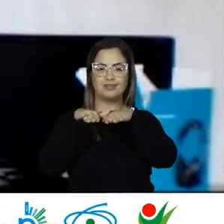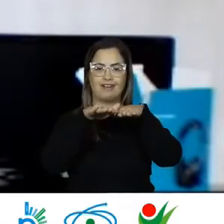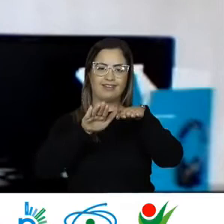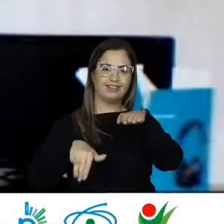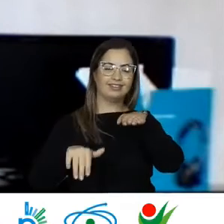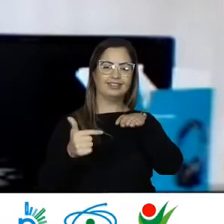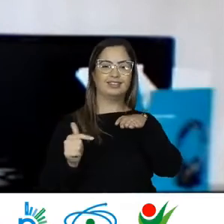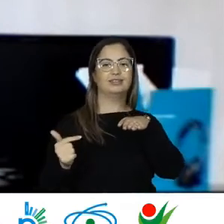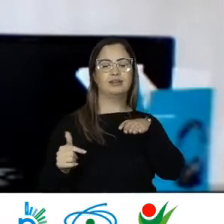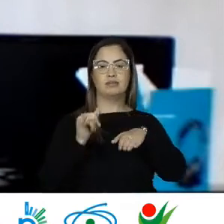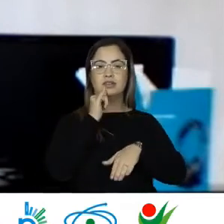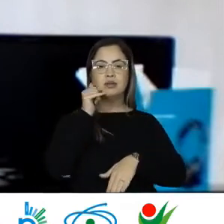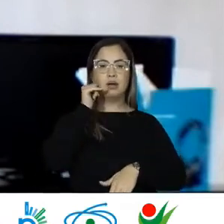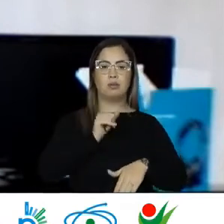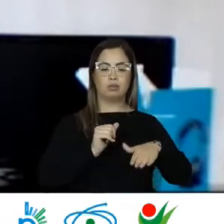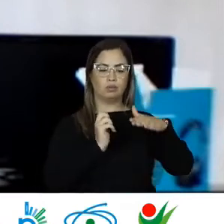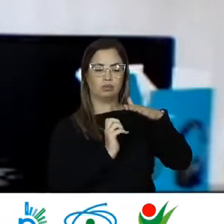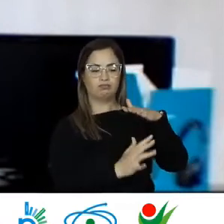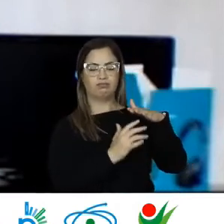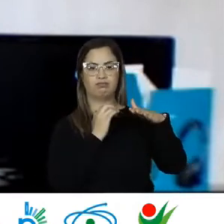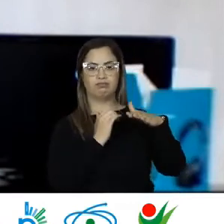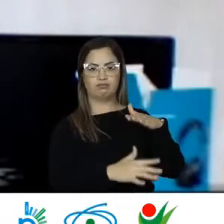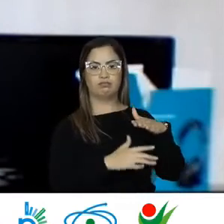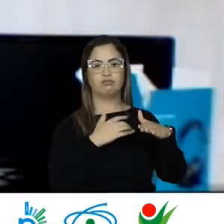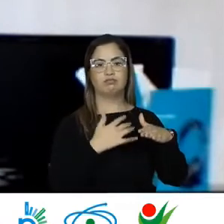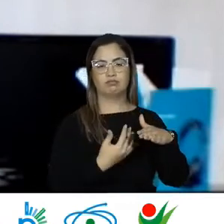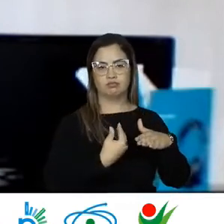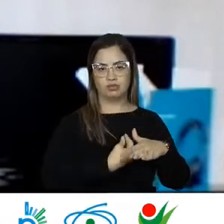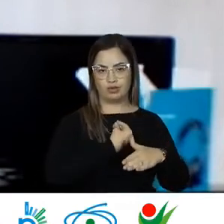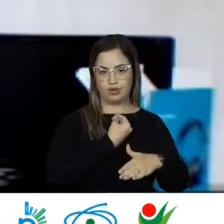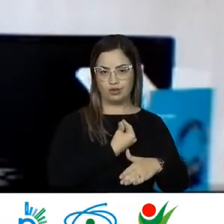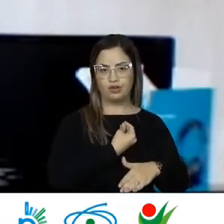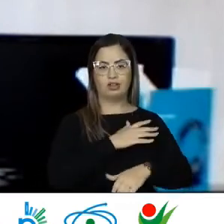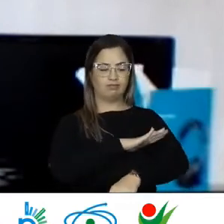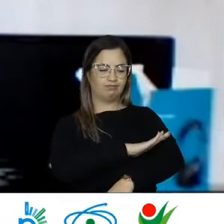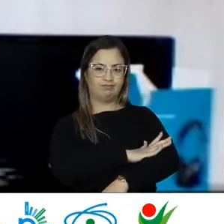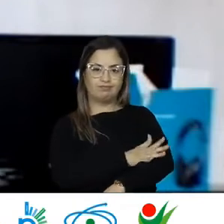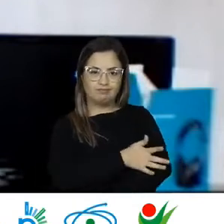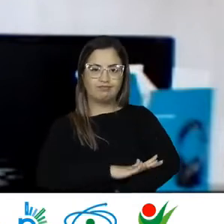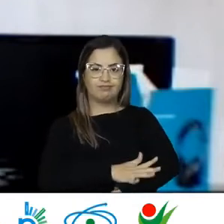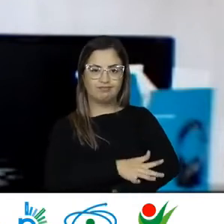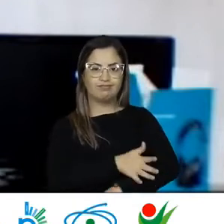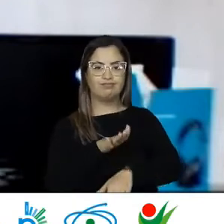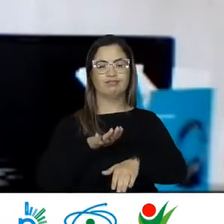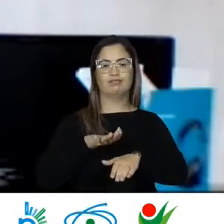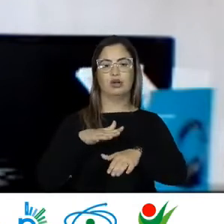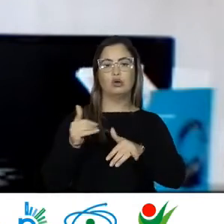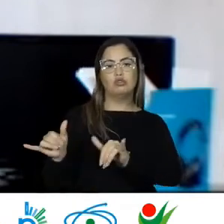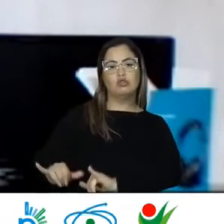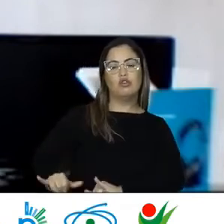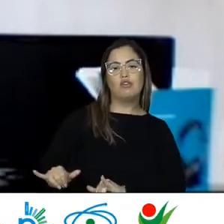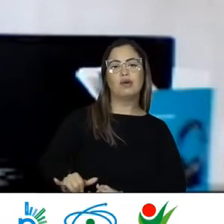Por exemplo Uma mulher migrante Que está Numa condição Racial desfavorecida Ou que está Às vezes Numa condição